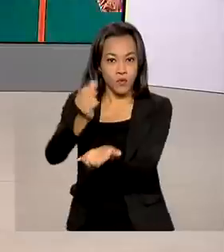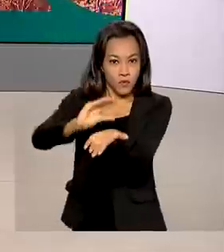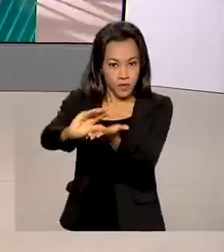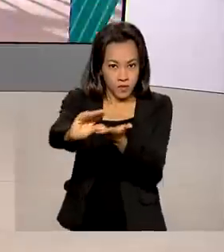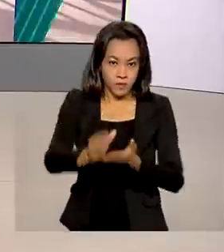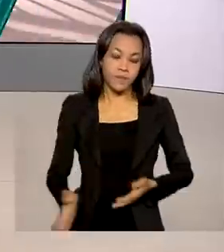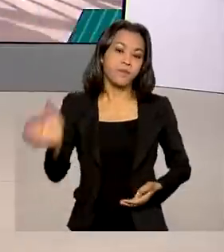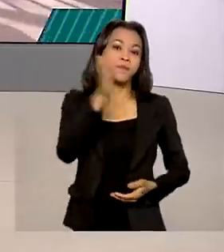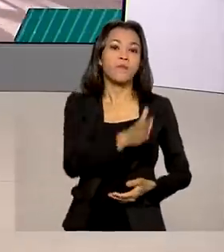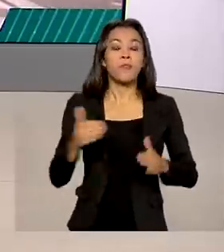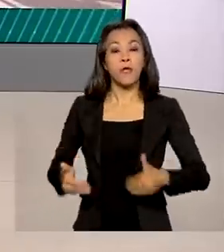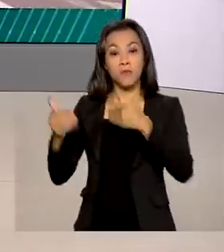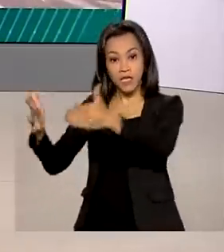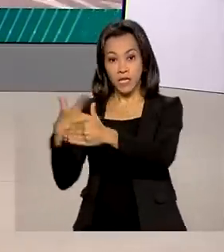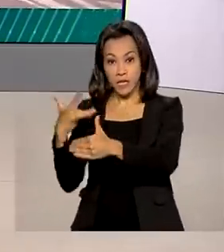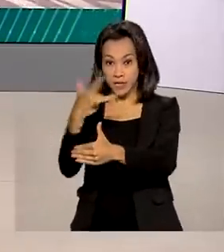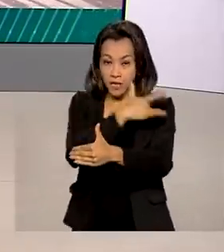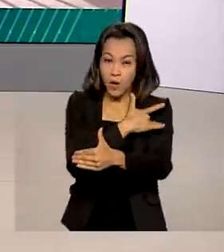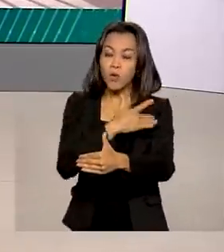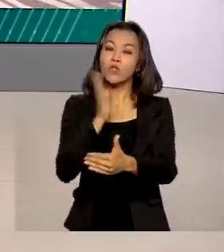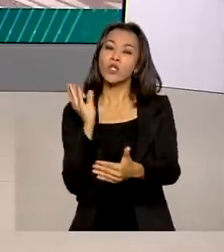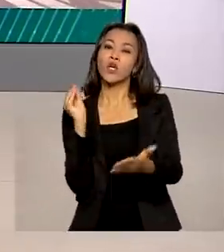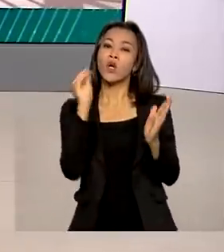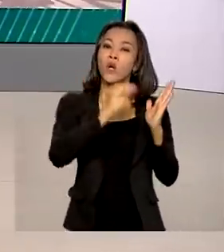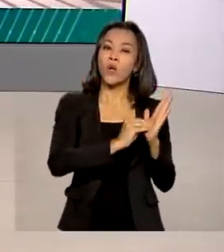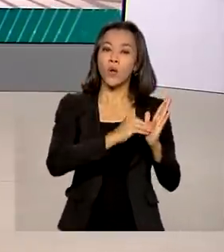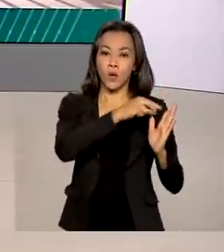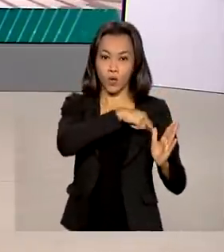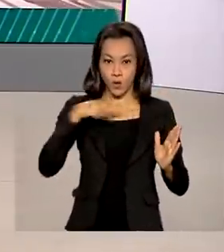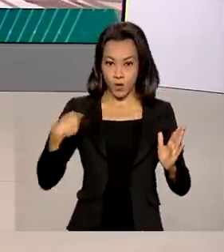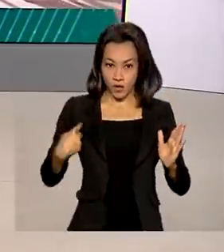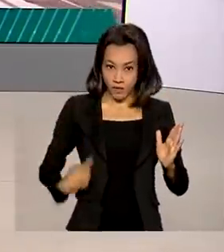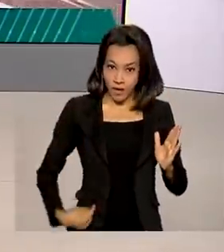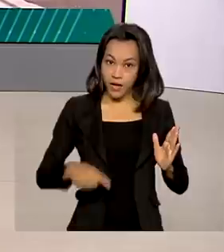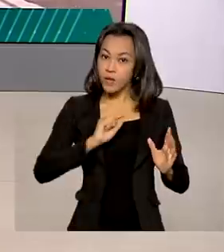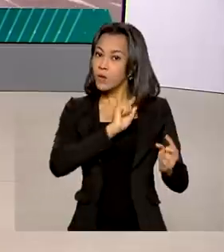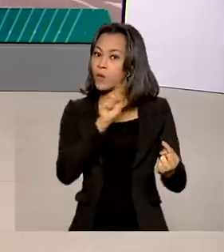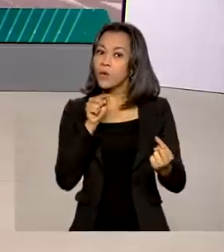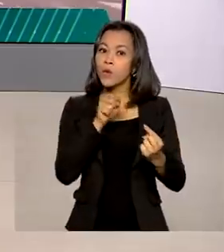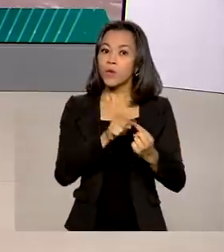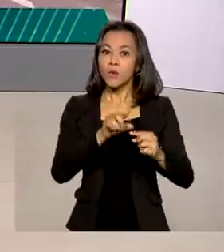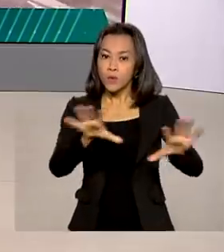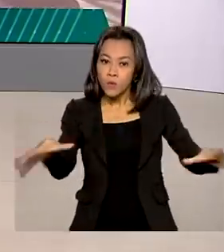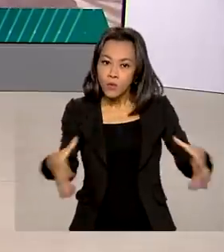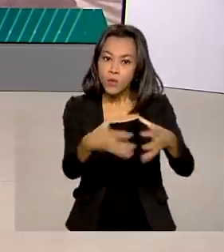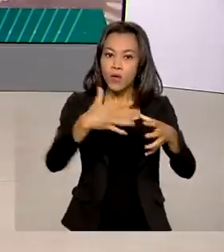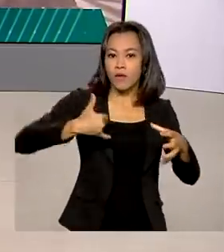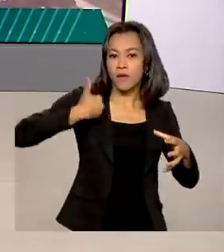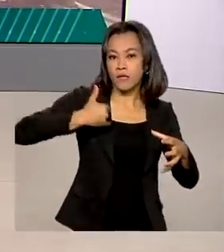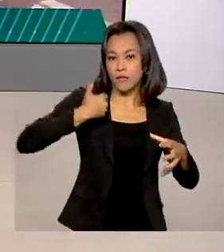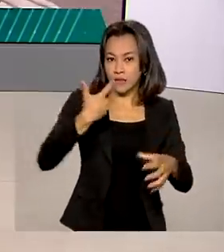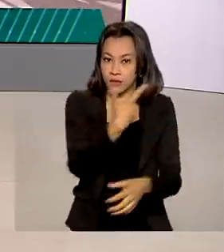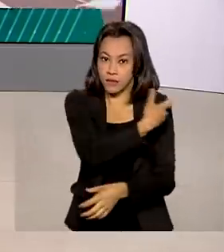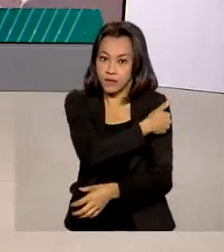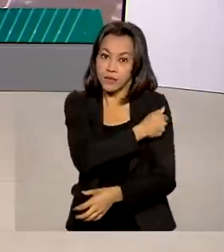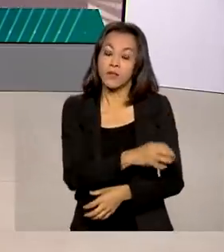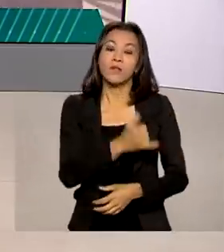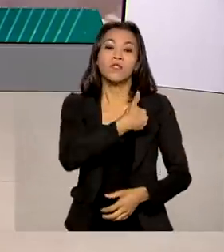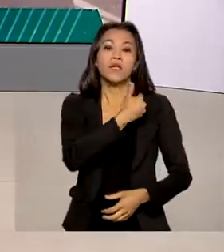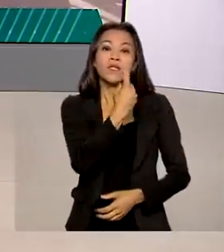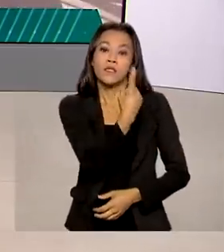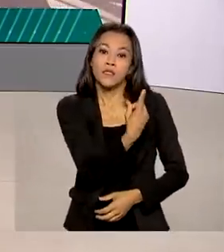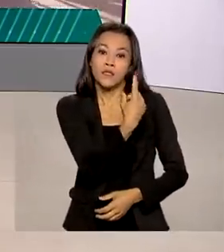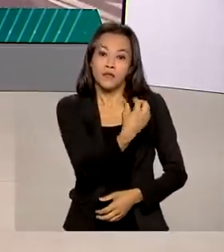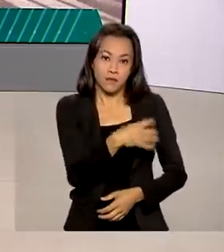incluiu a Coronavac na campanha de vacinação contra a Covid-19 para a faixa etária de 6 a 17 anos, com a